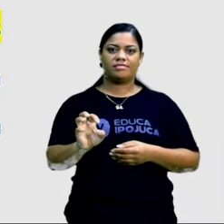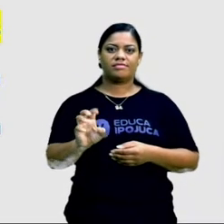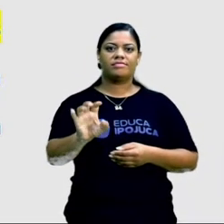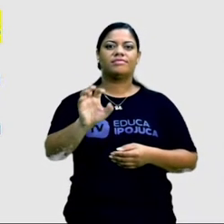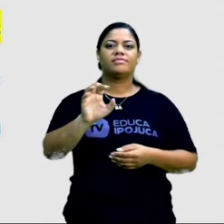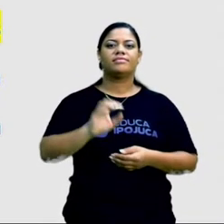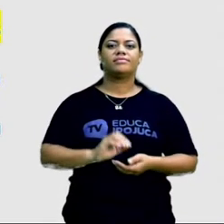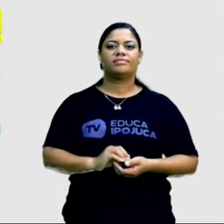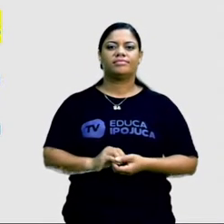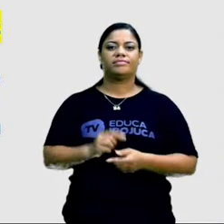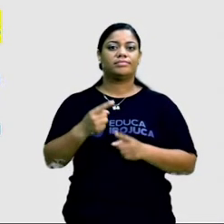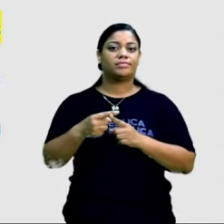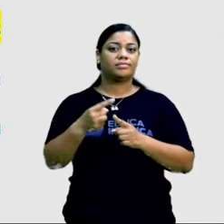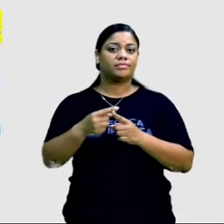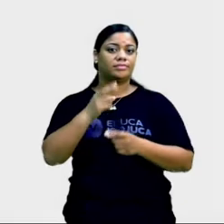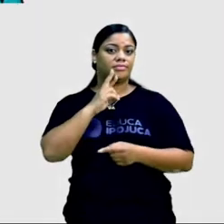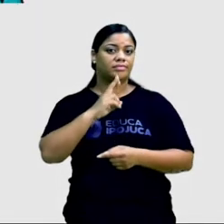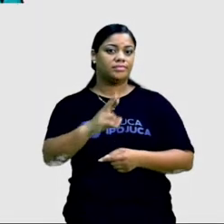quê?